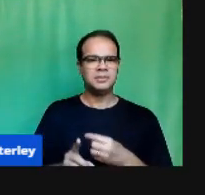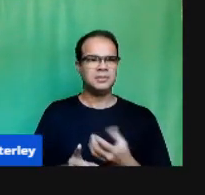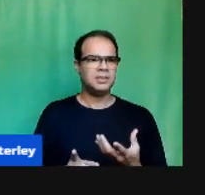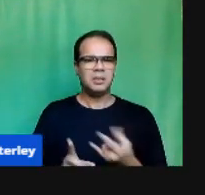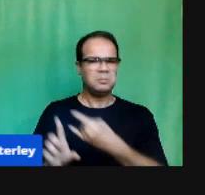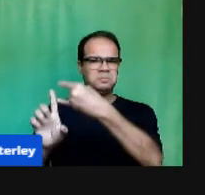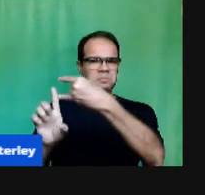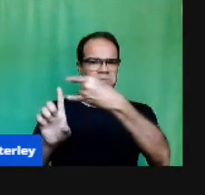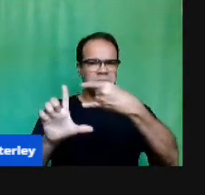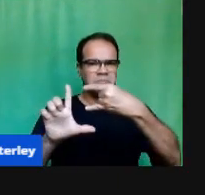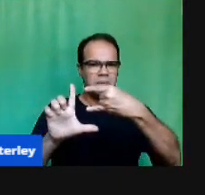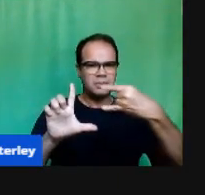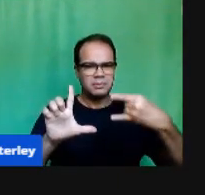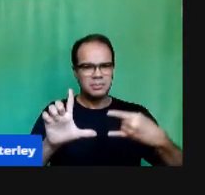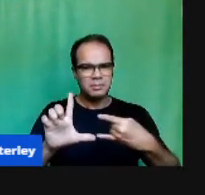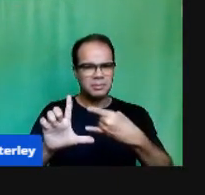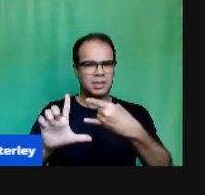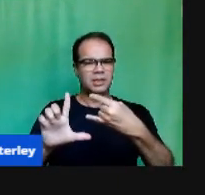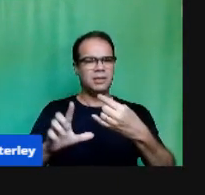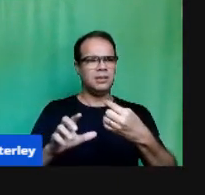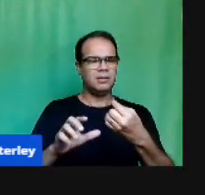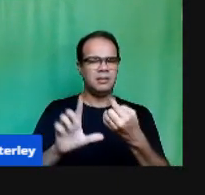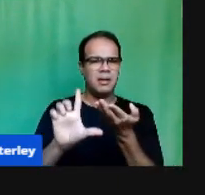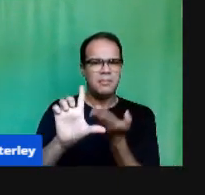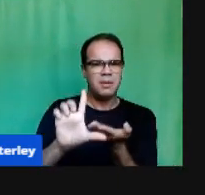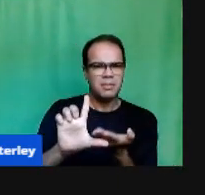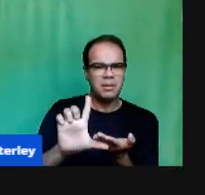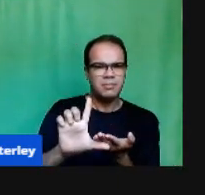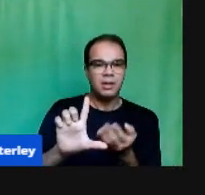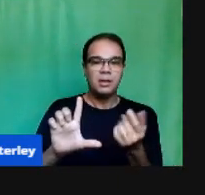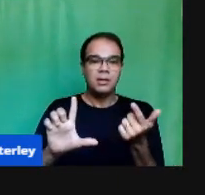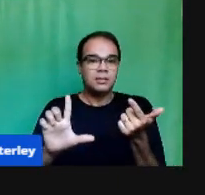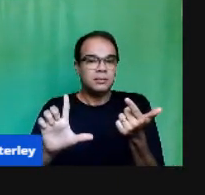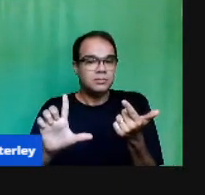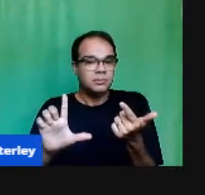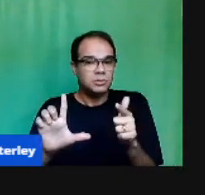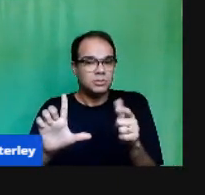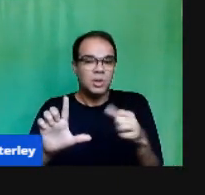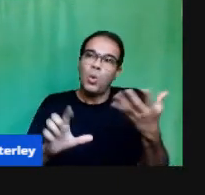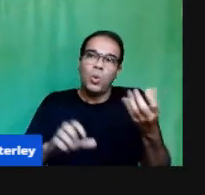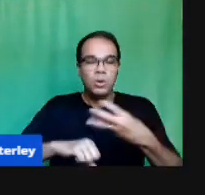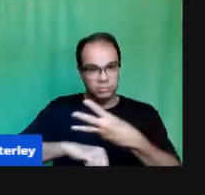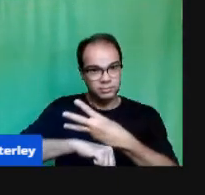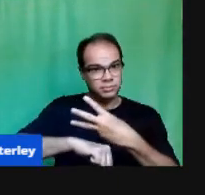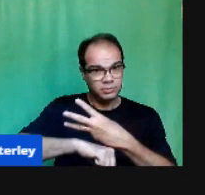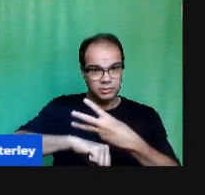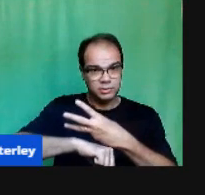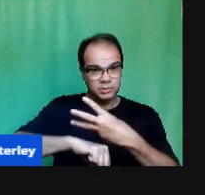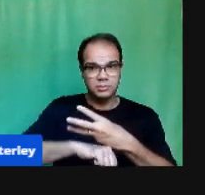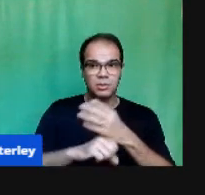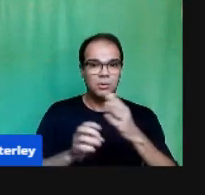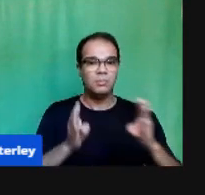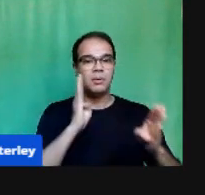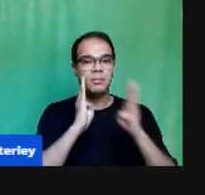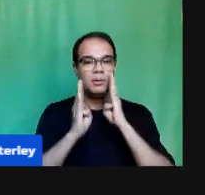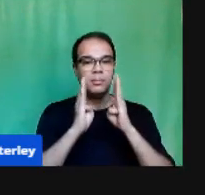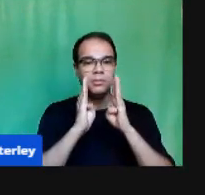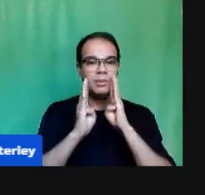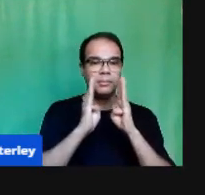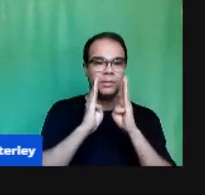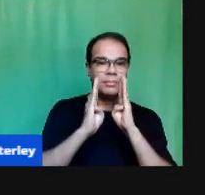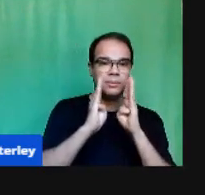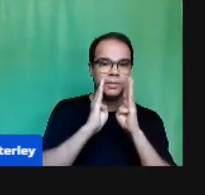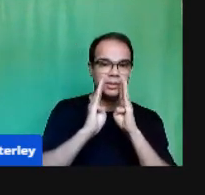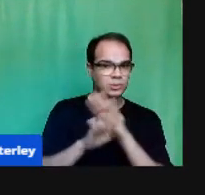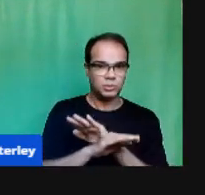escola Da minha região Onde o aluno Ele está inserido Dentro de um grupo De WhatsApp Dentro de um grupo De Facebook Onde ele vai